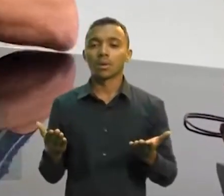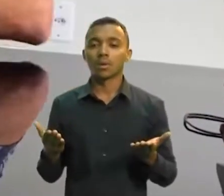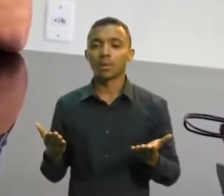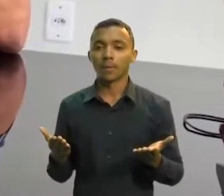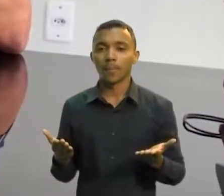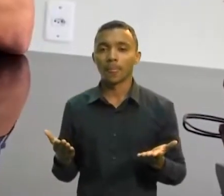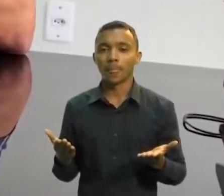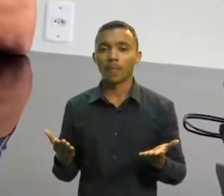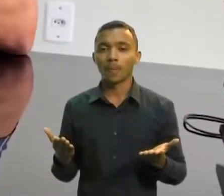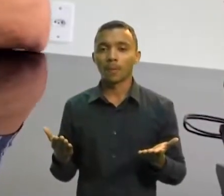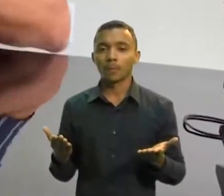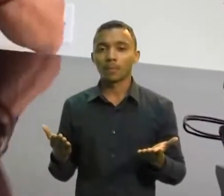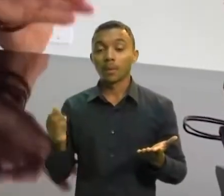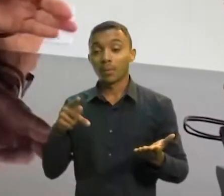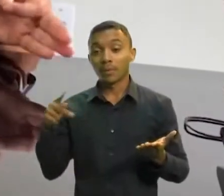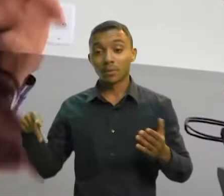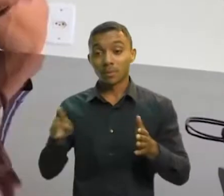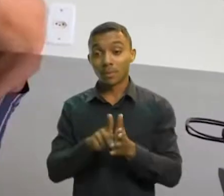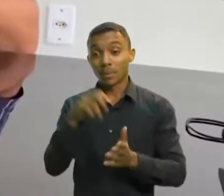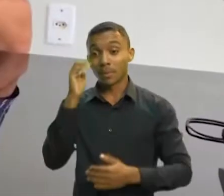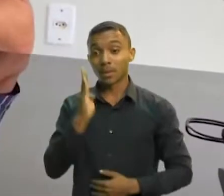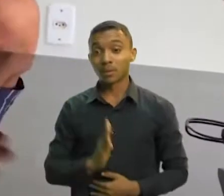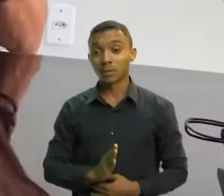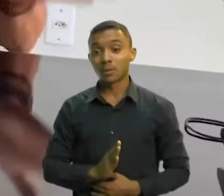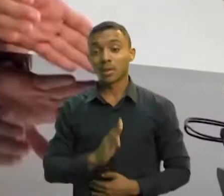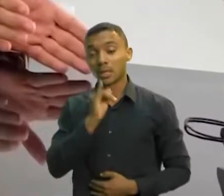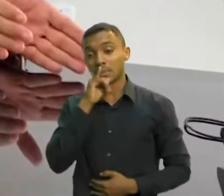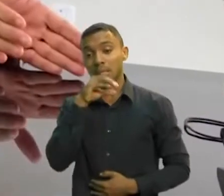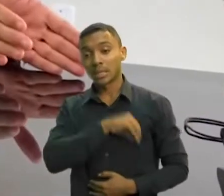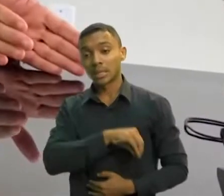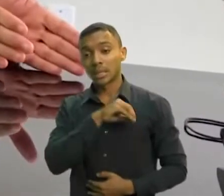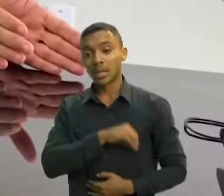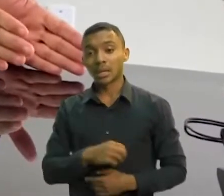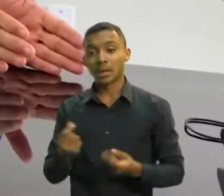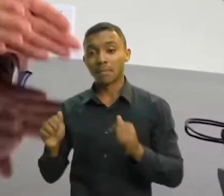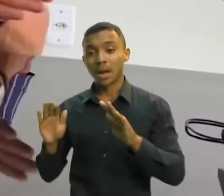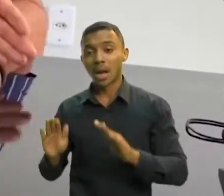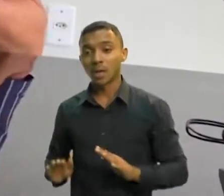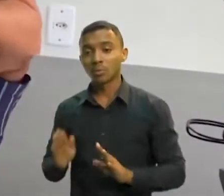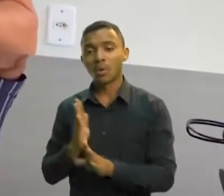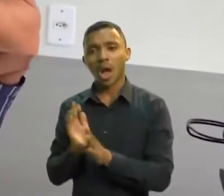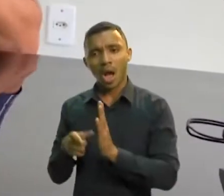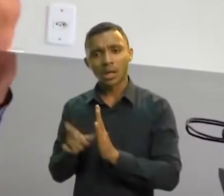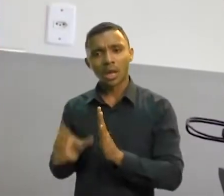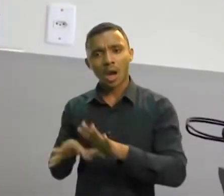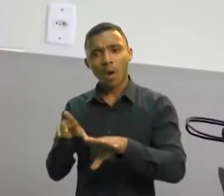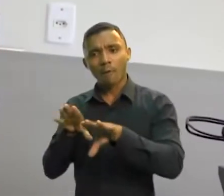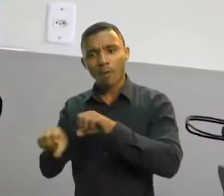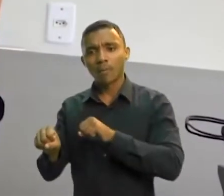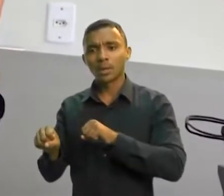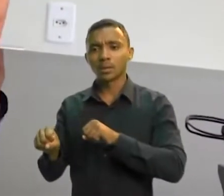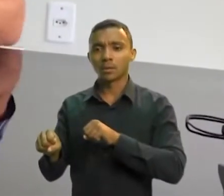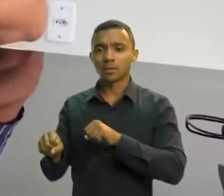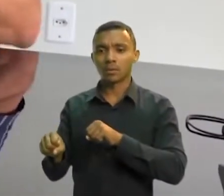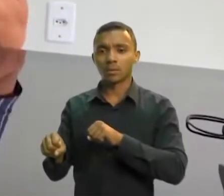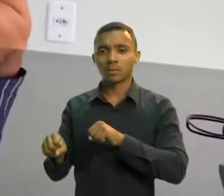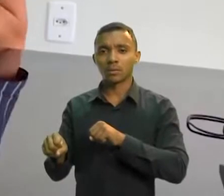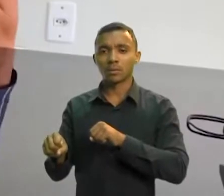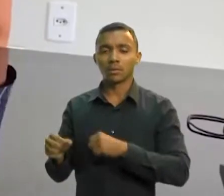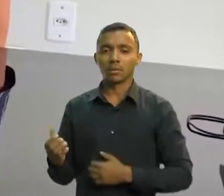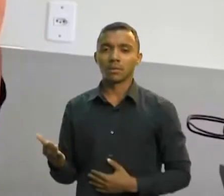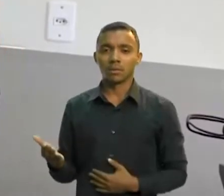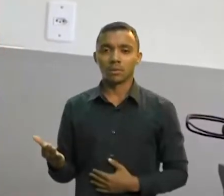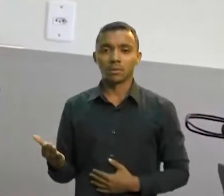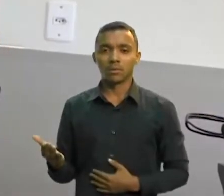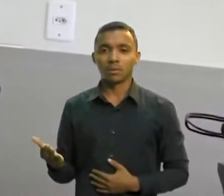para os professores do Brasil. Pisos diferenciados por formação e também uma carreira nacional. E criar